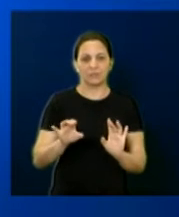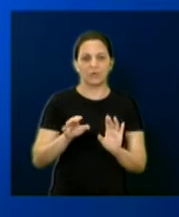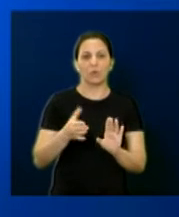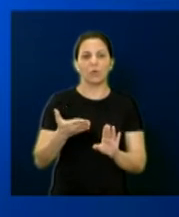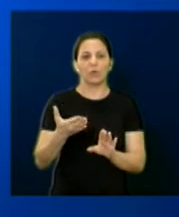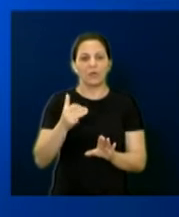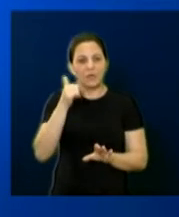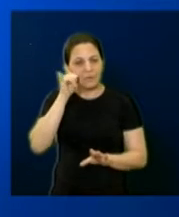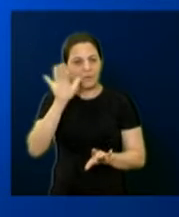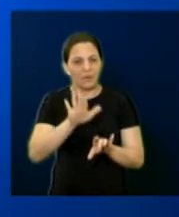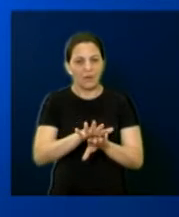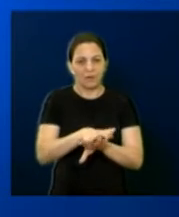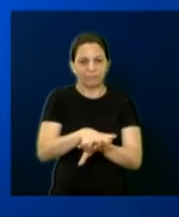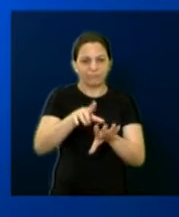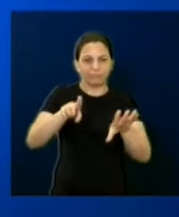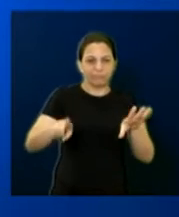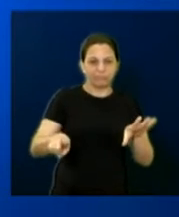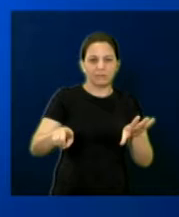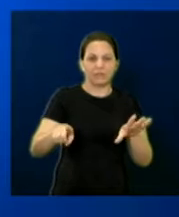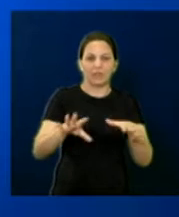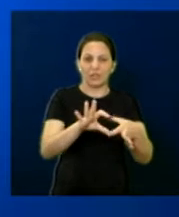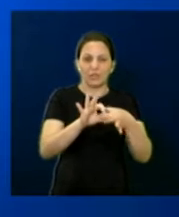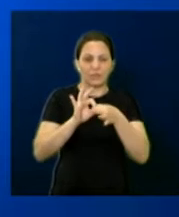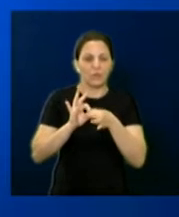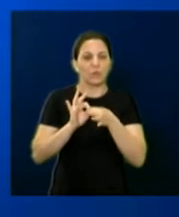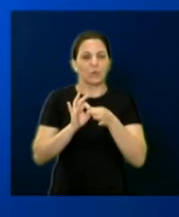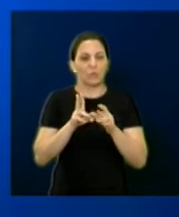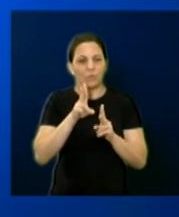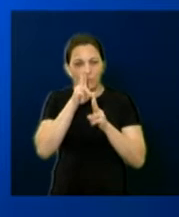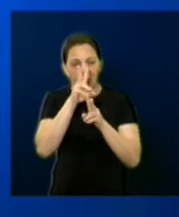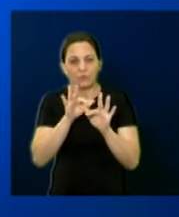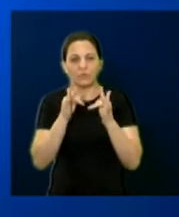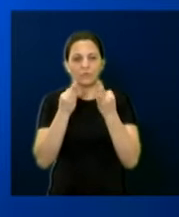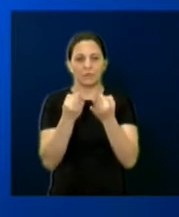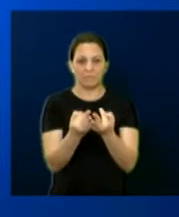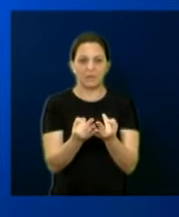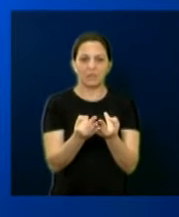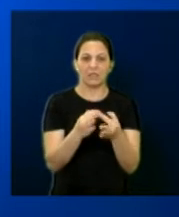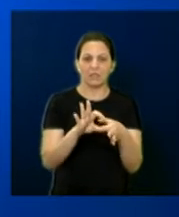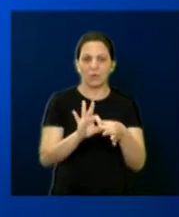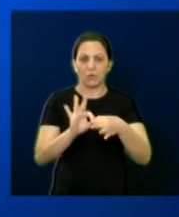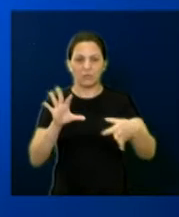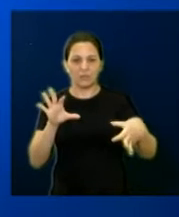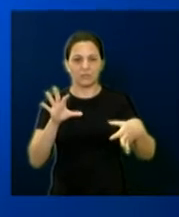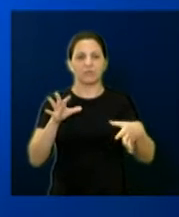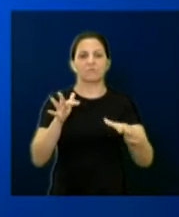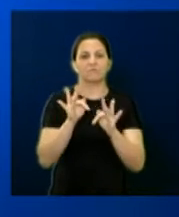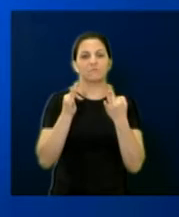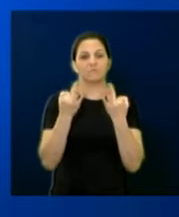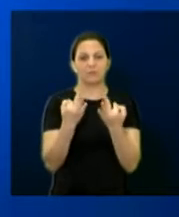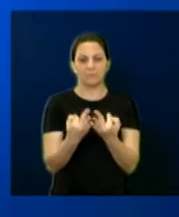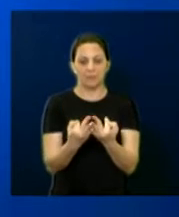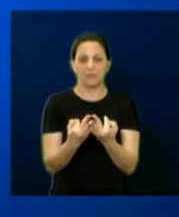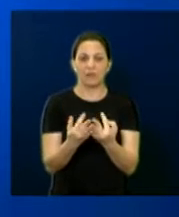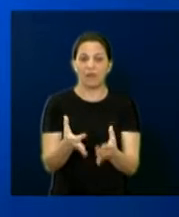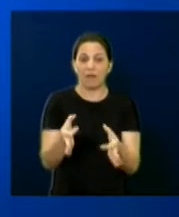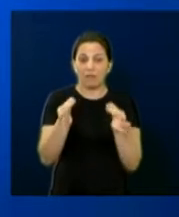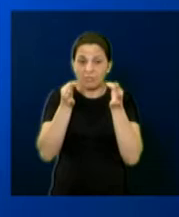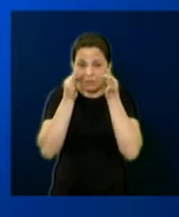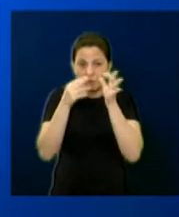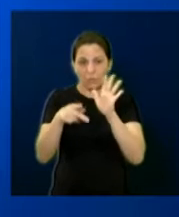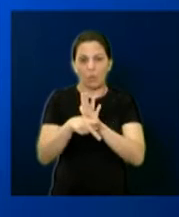social por meio de fortalecimento de vínculos familiares e comunitários rompidos ou fragilizados. Esse Serviço de Atenção